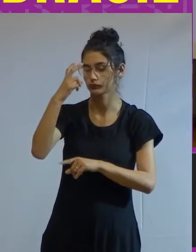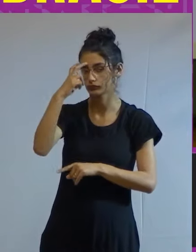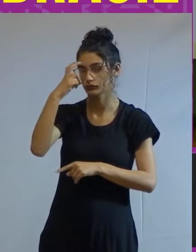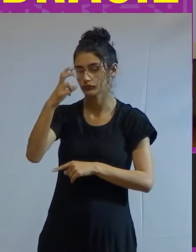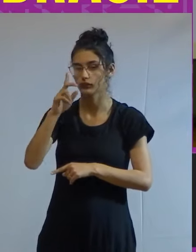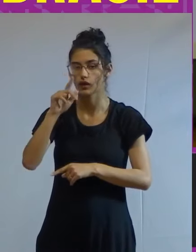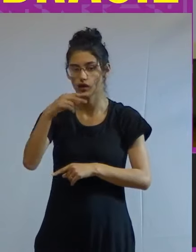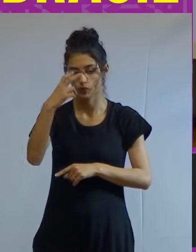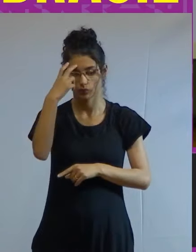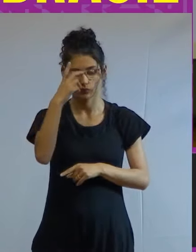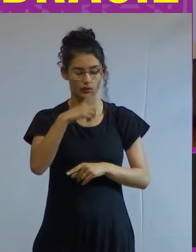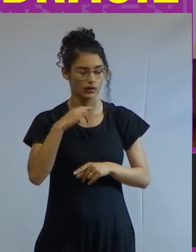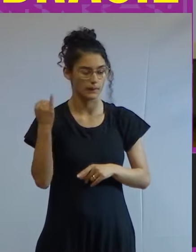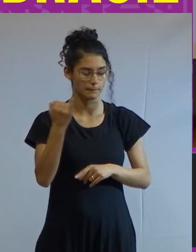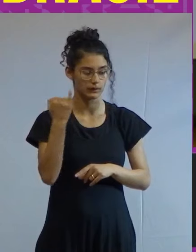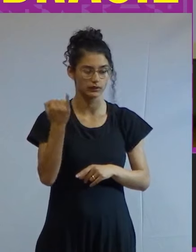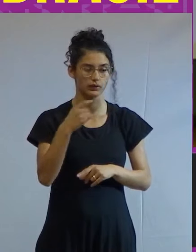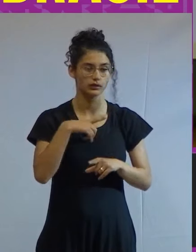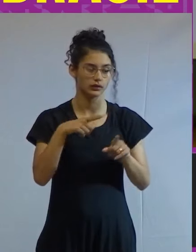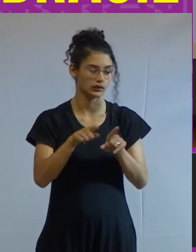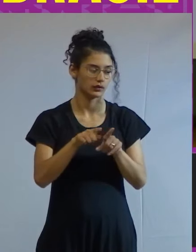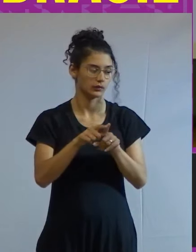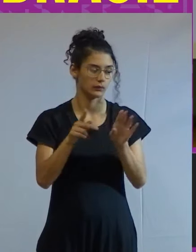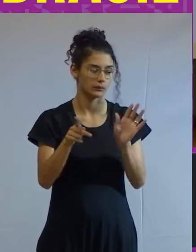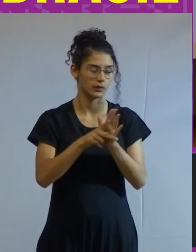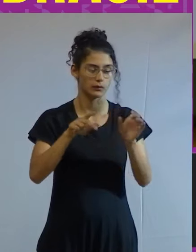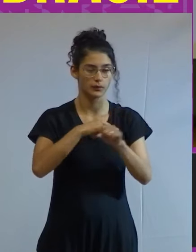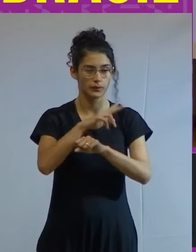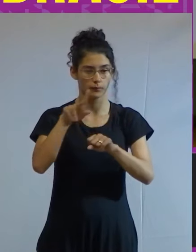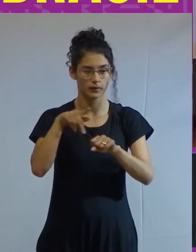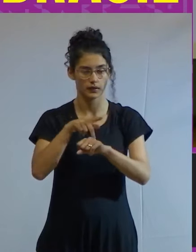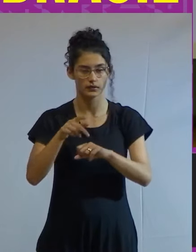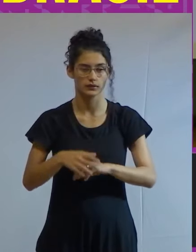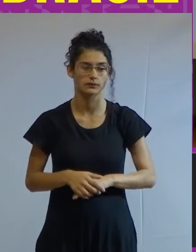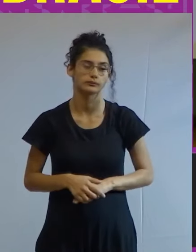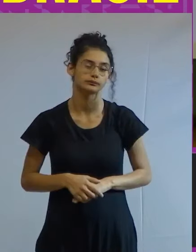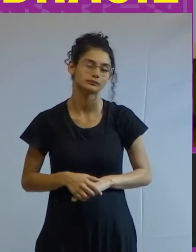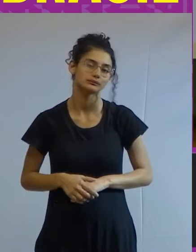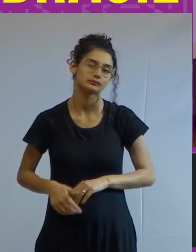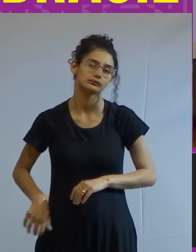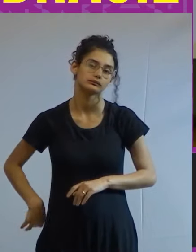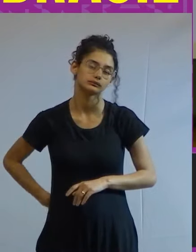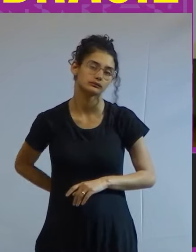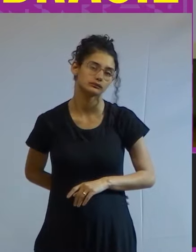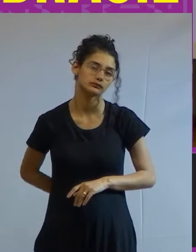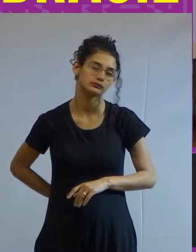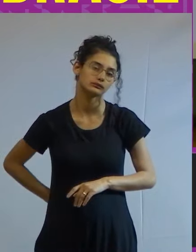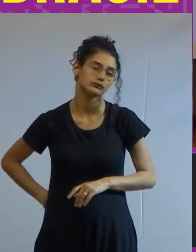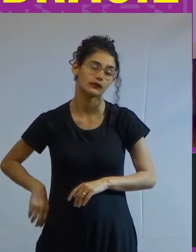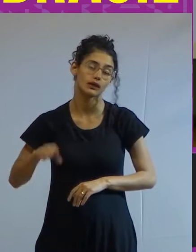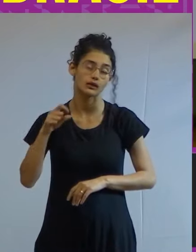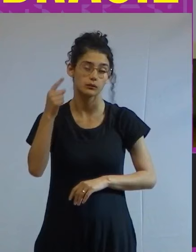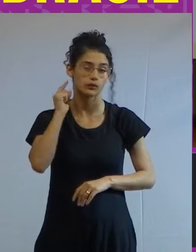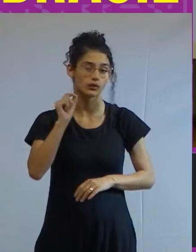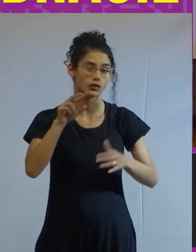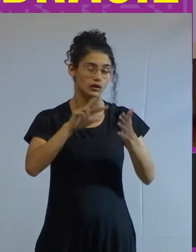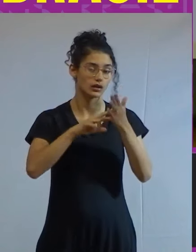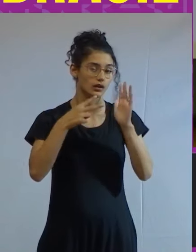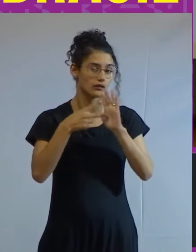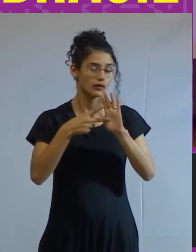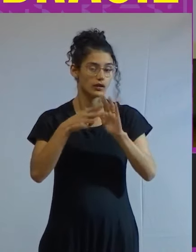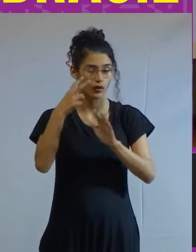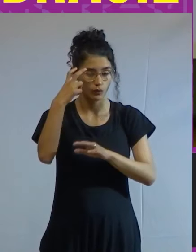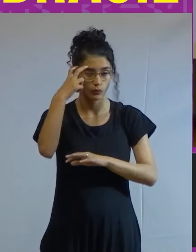essa cultura muito relevante para o país se a gente pensar no que significa essa cultura